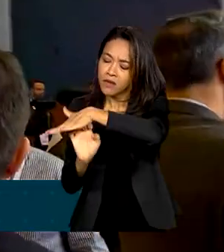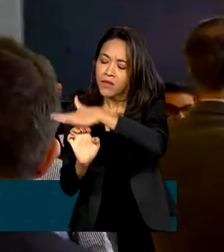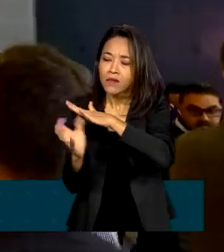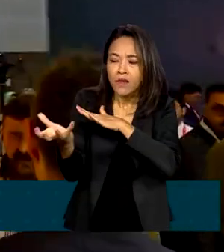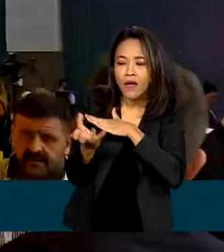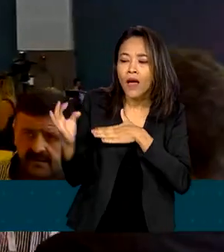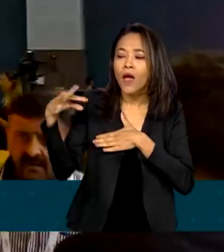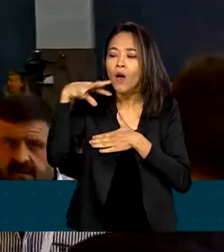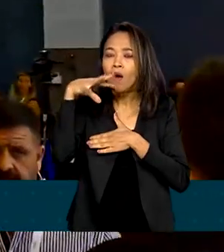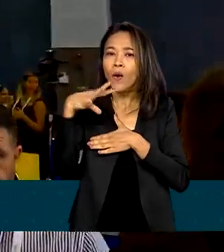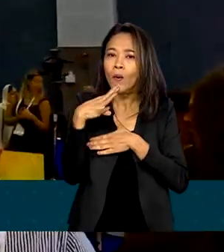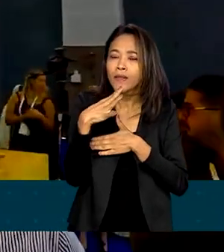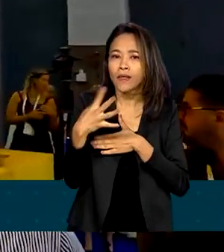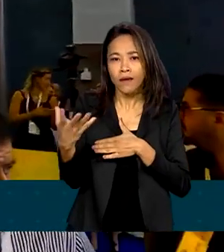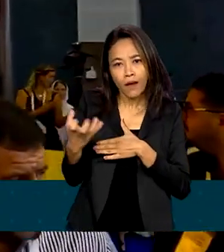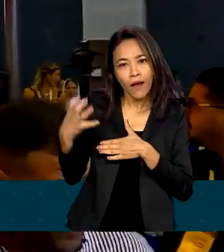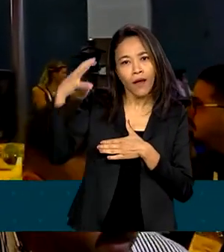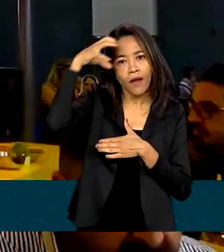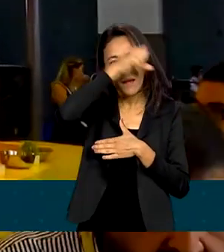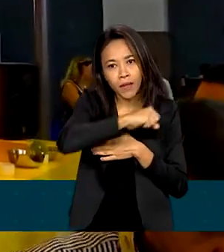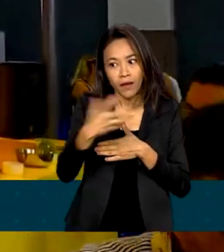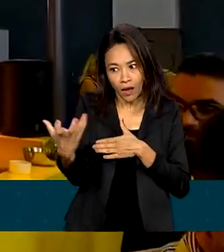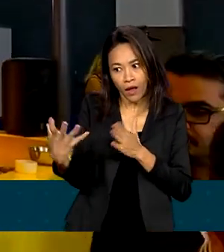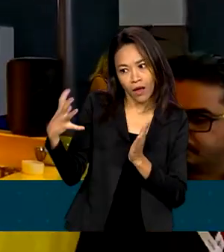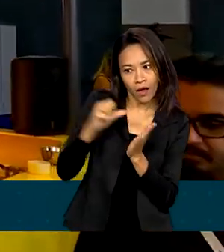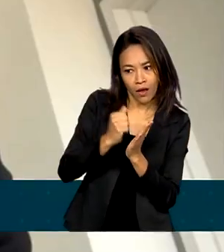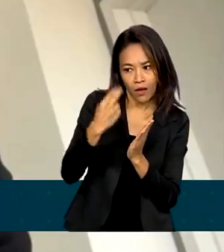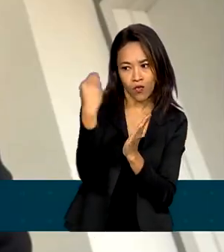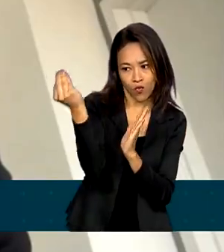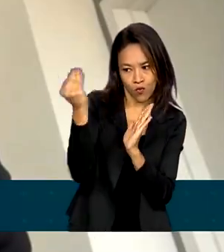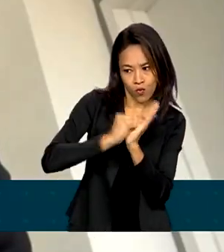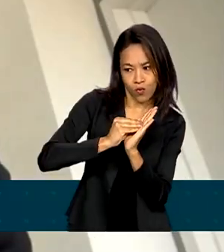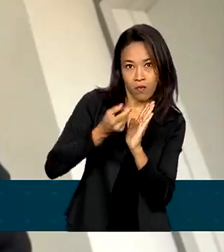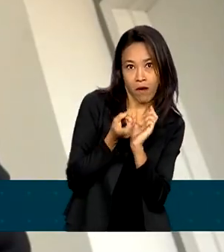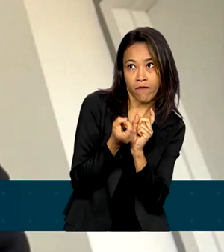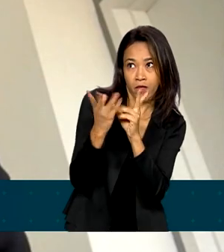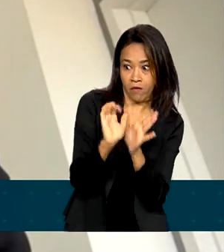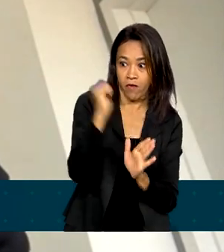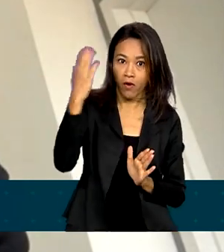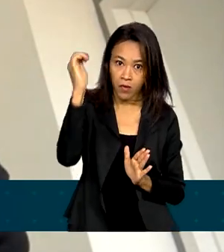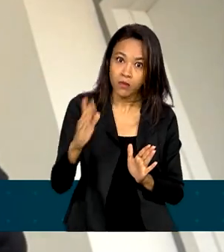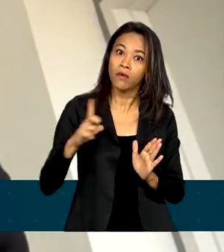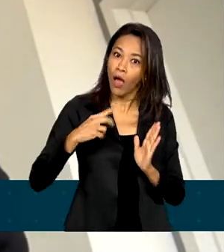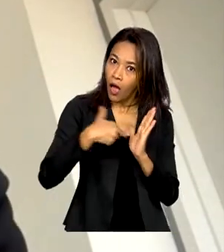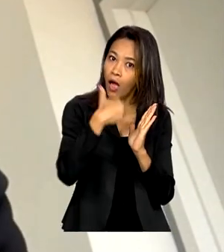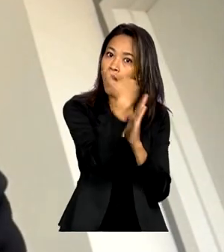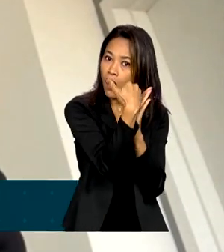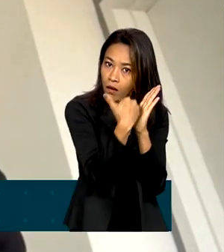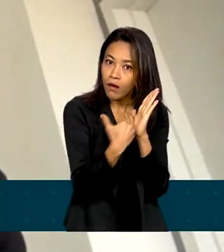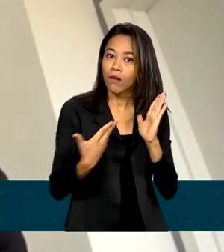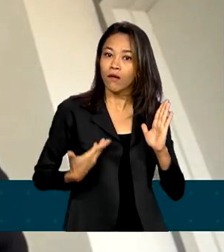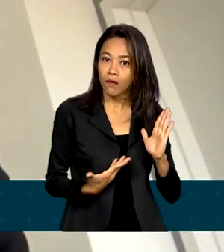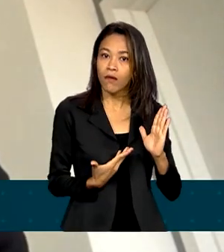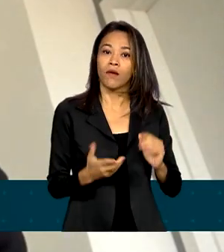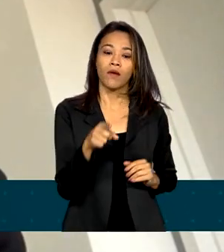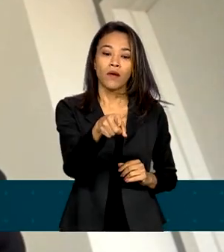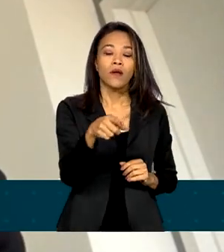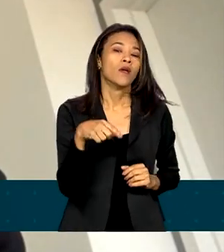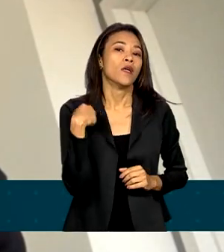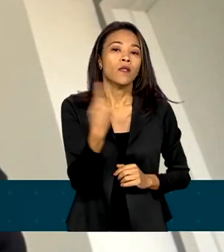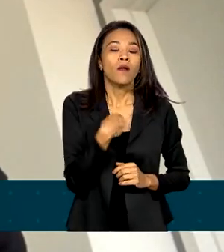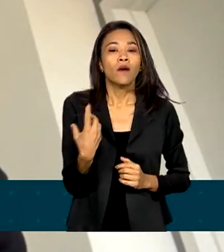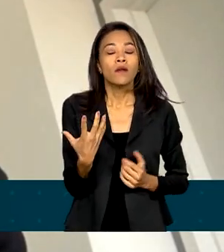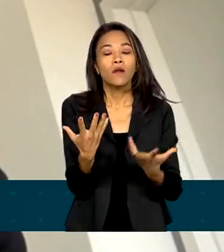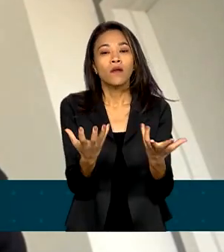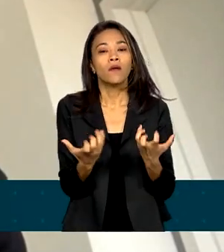aprender e se credenciar para ser exportadoras. Nós vamos estar tentando valorizar essa cadeia